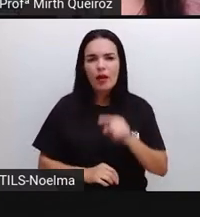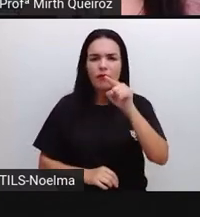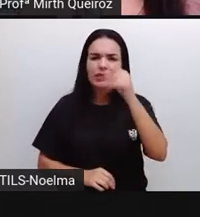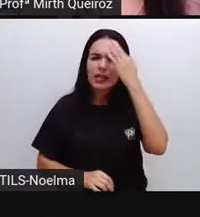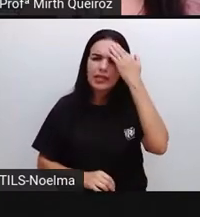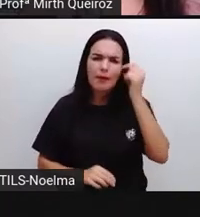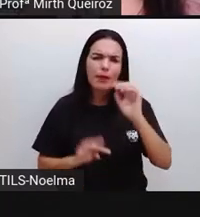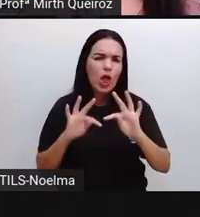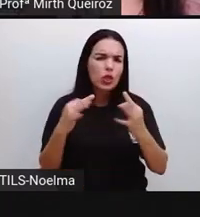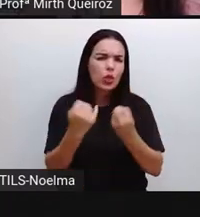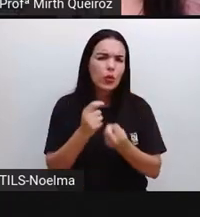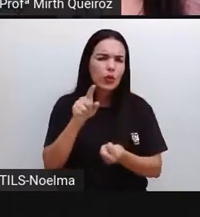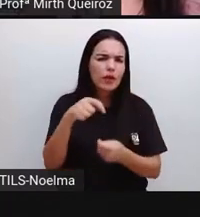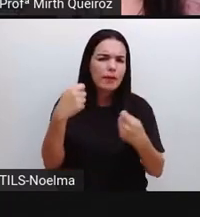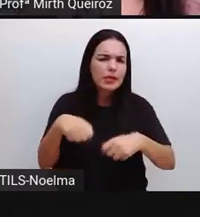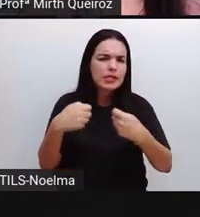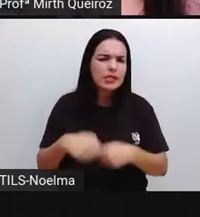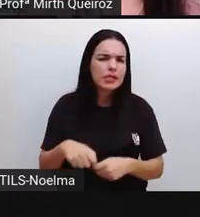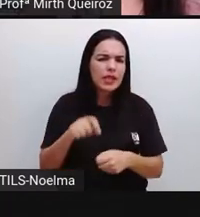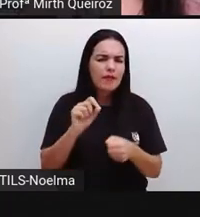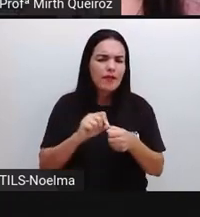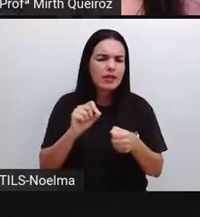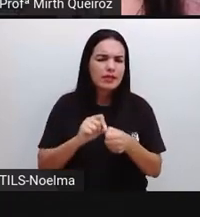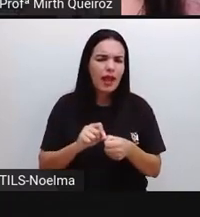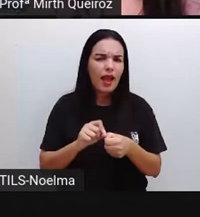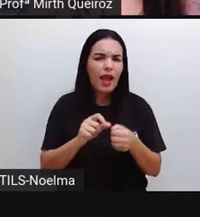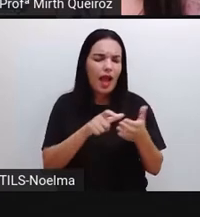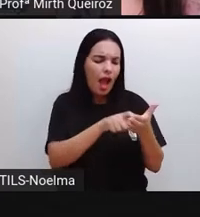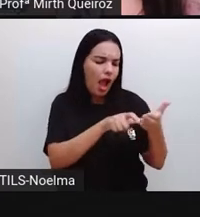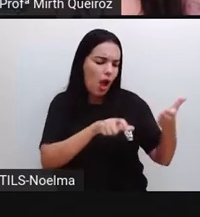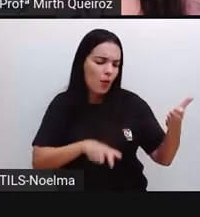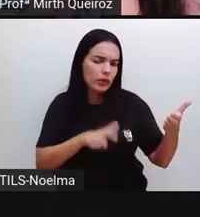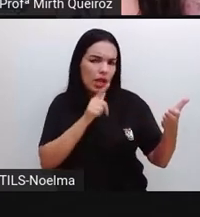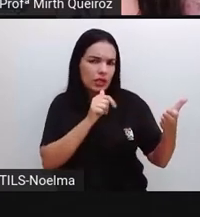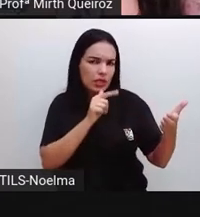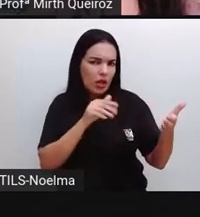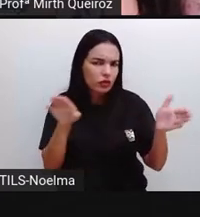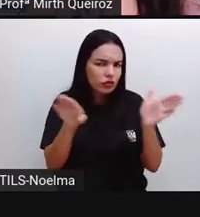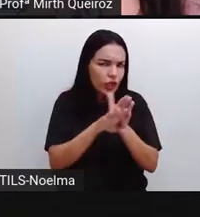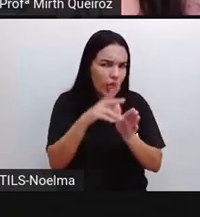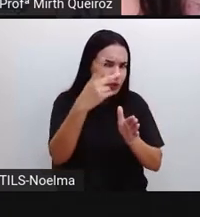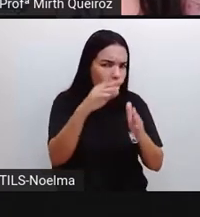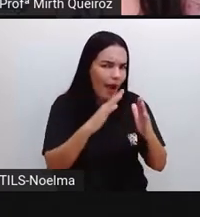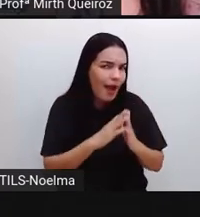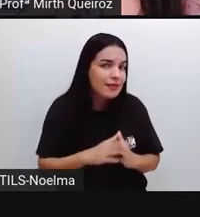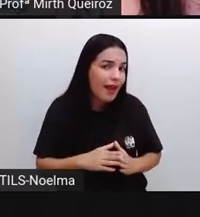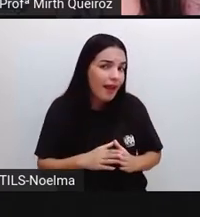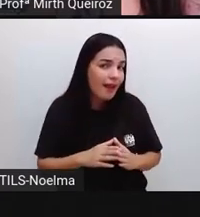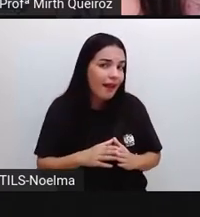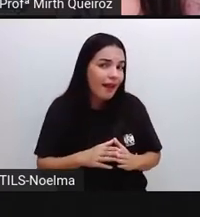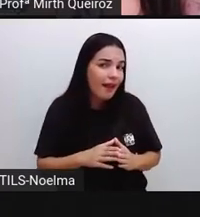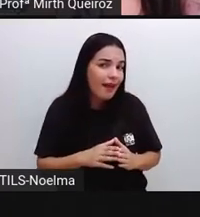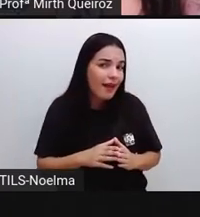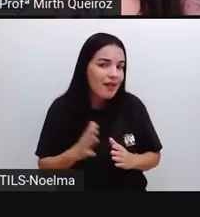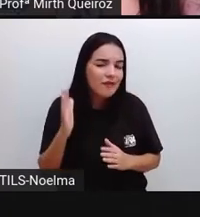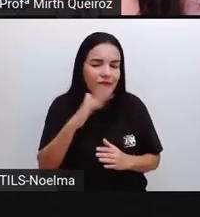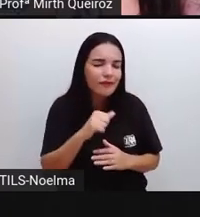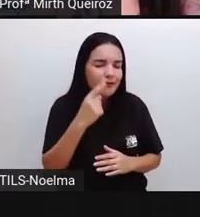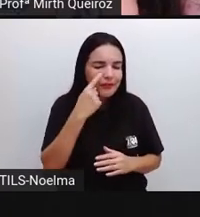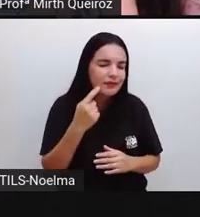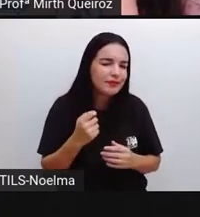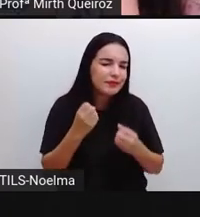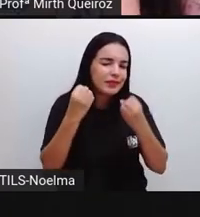sabe tudo o que deve ser feito para que a conta de água chegue até a casa de vocês? Vamos